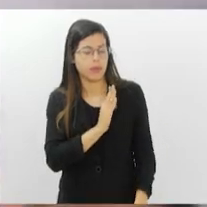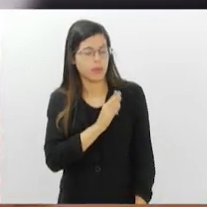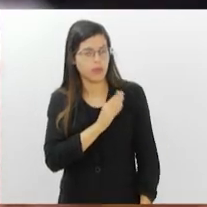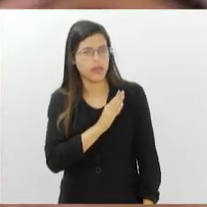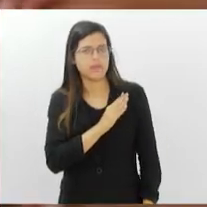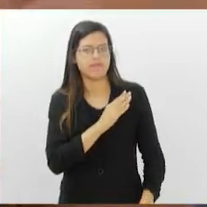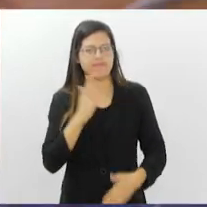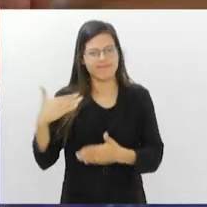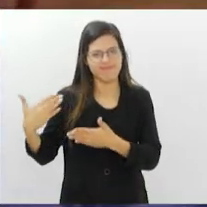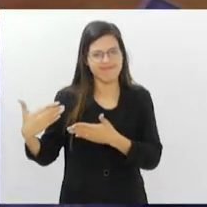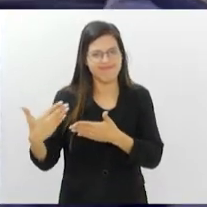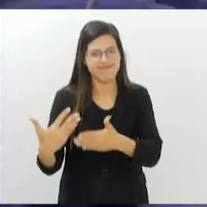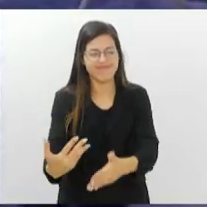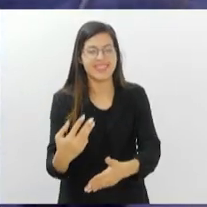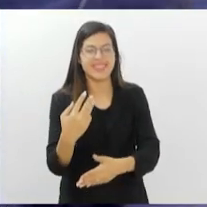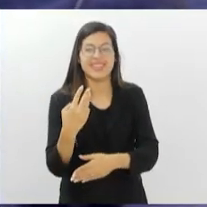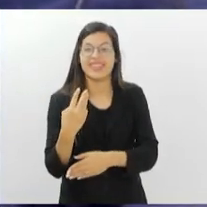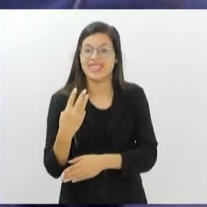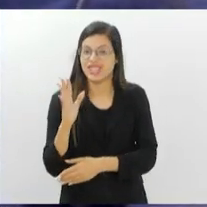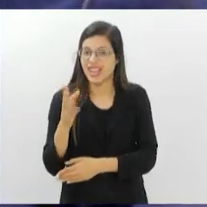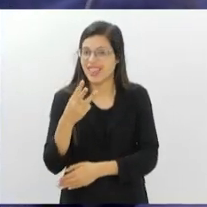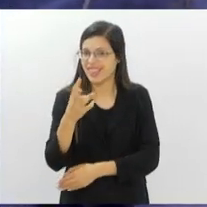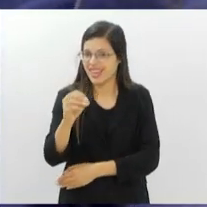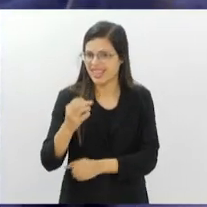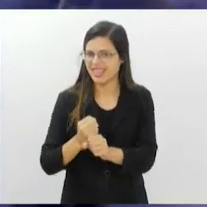realizando há quase três décadas.